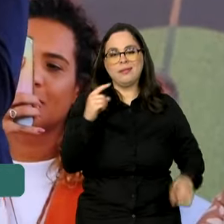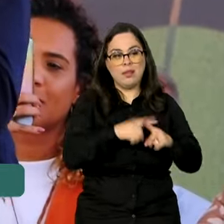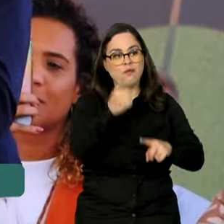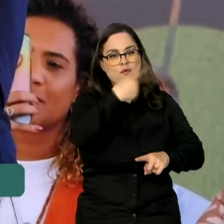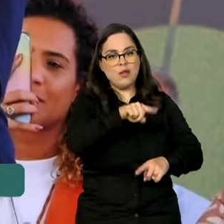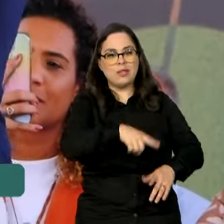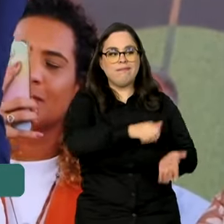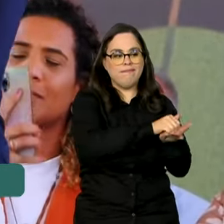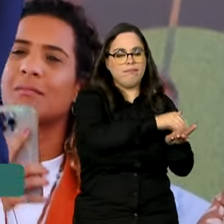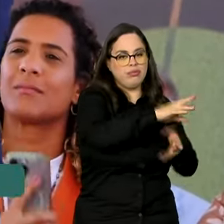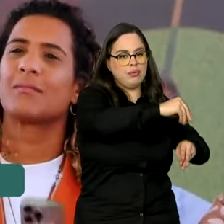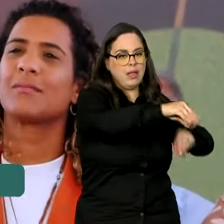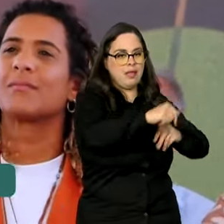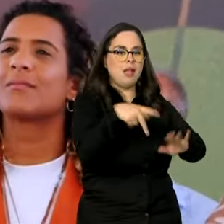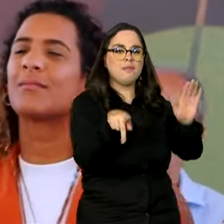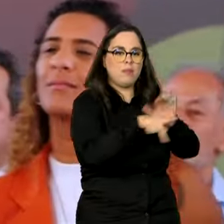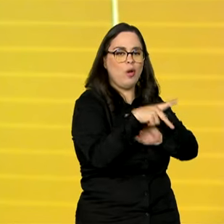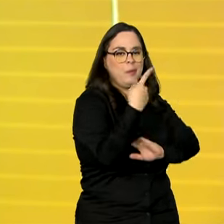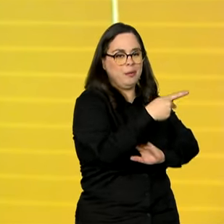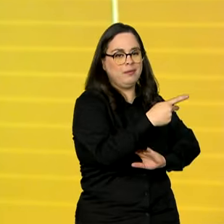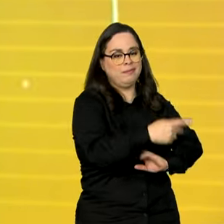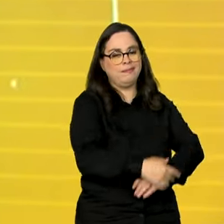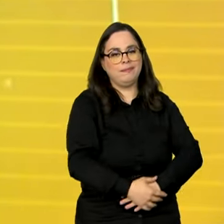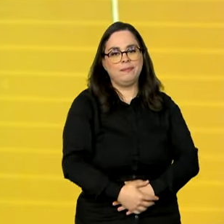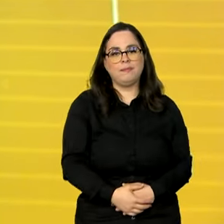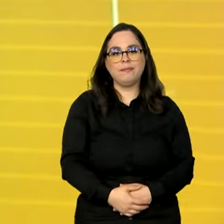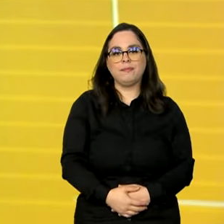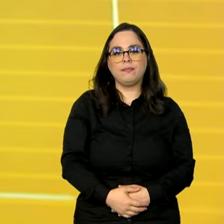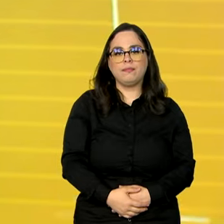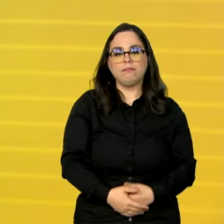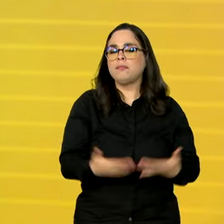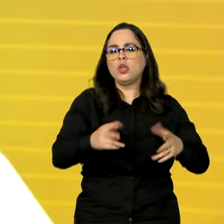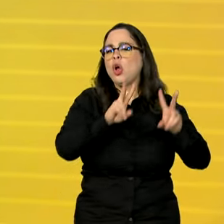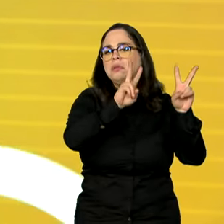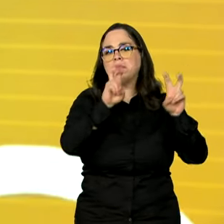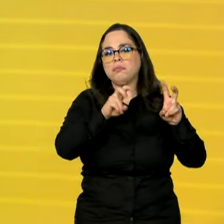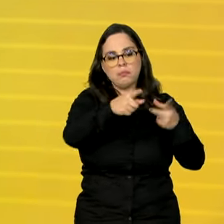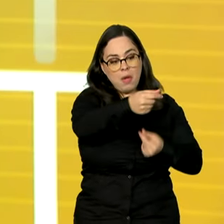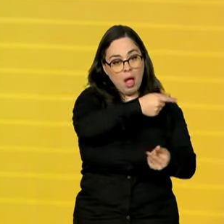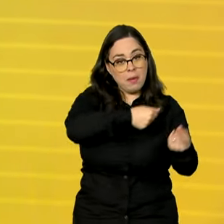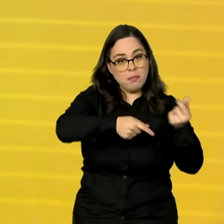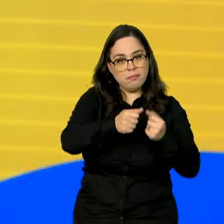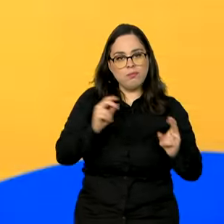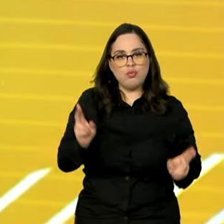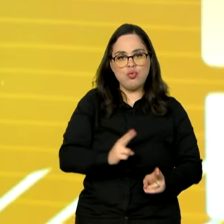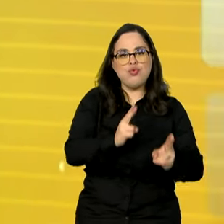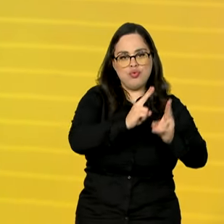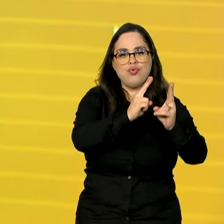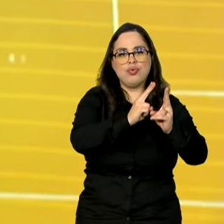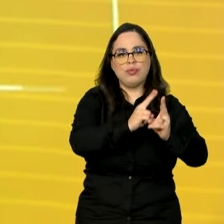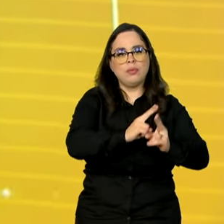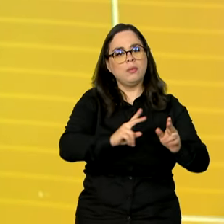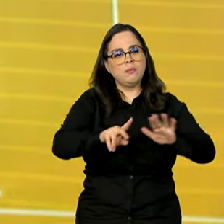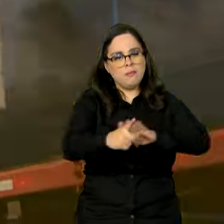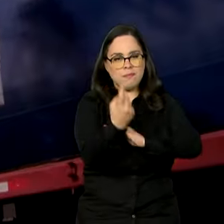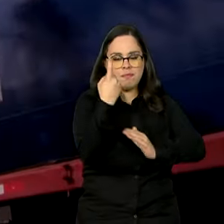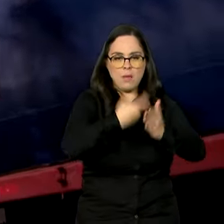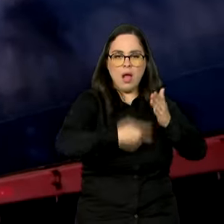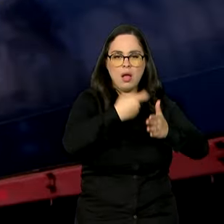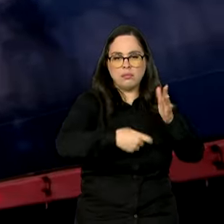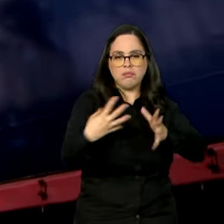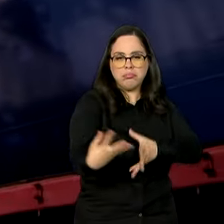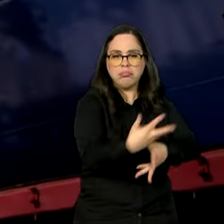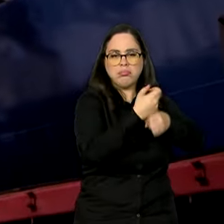vocês forem expulsos do território de vocês. Vamos falar agora da economia aquecida. A arrecadação em